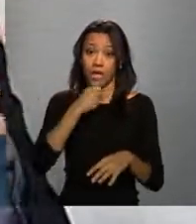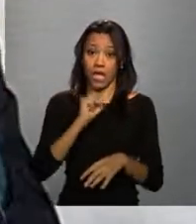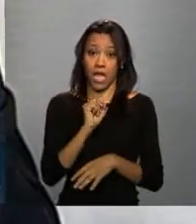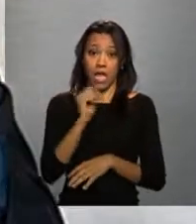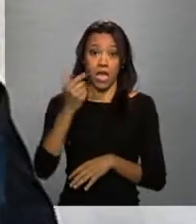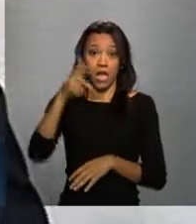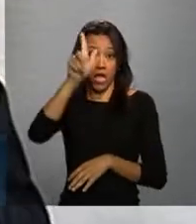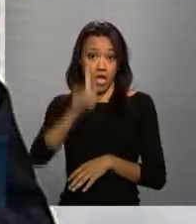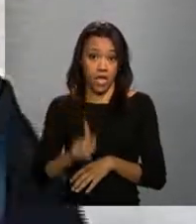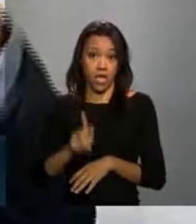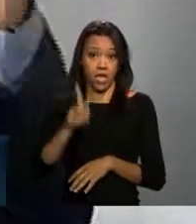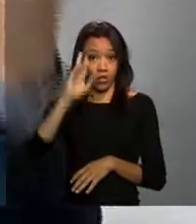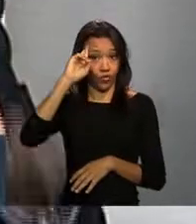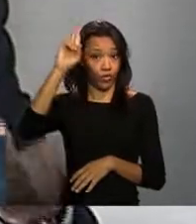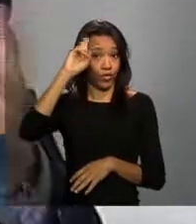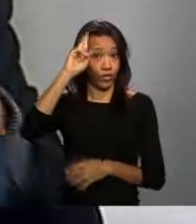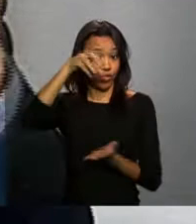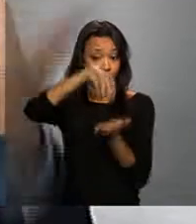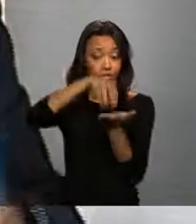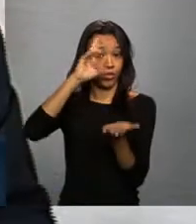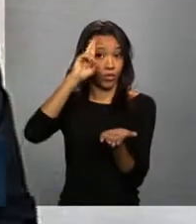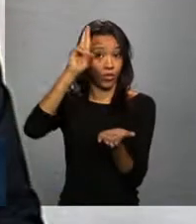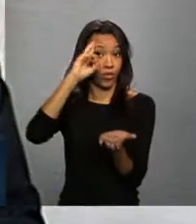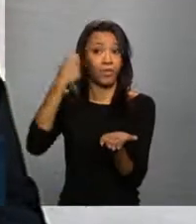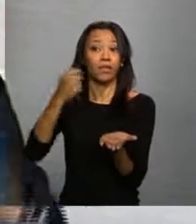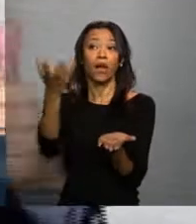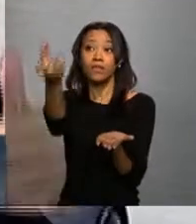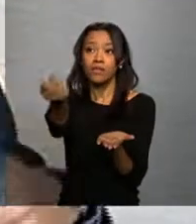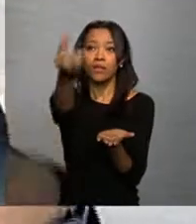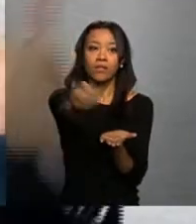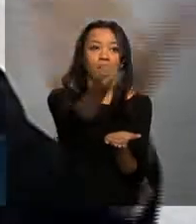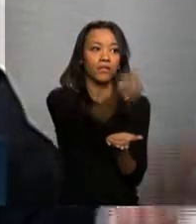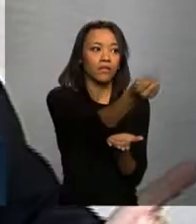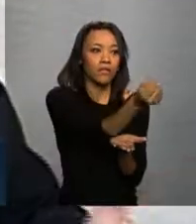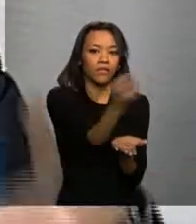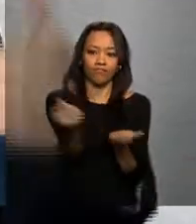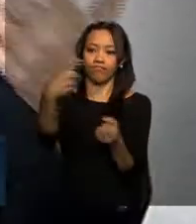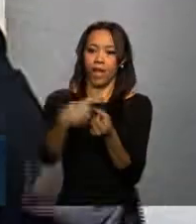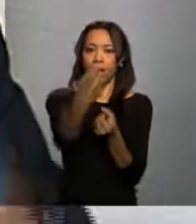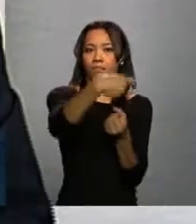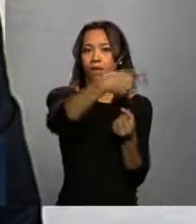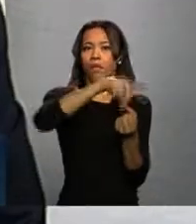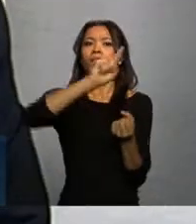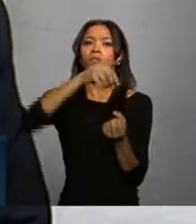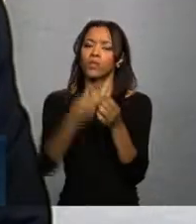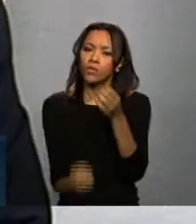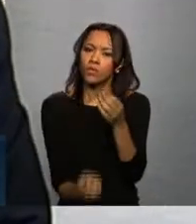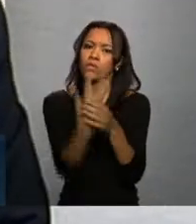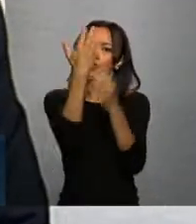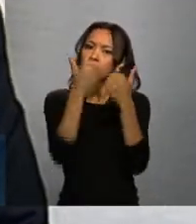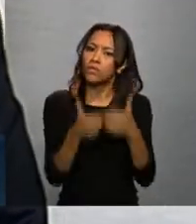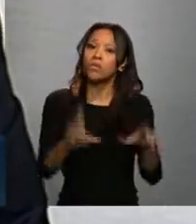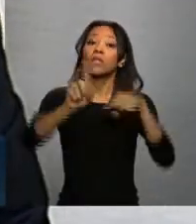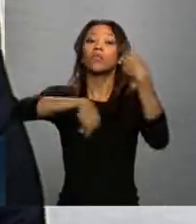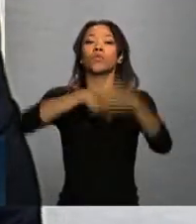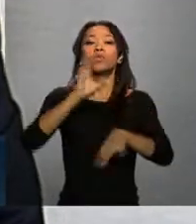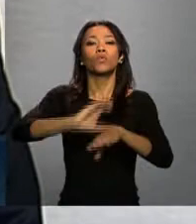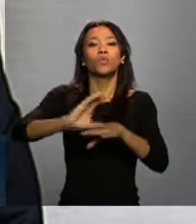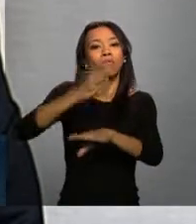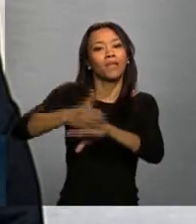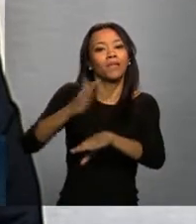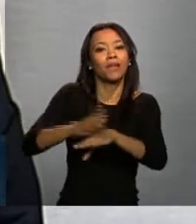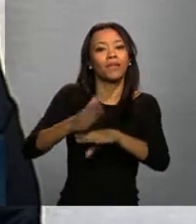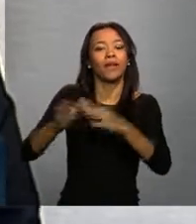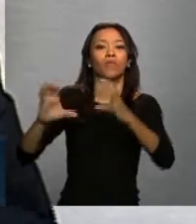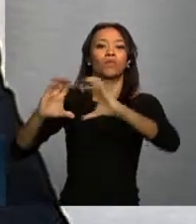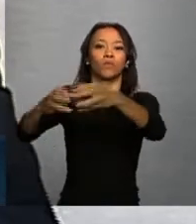tarefa também de fazer conseguir não só chegar a essa informação, de fazer todo o processo de implantação e de capacitação das equipes. E isso vai